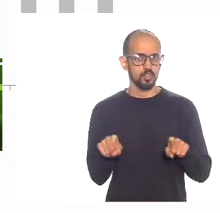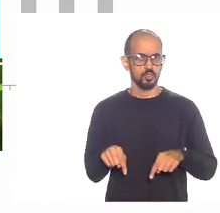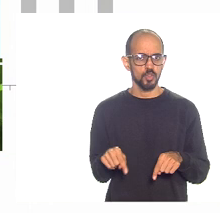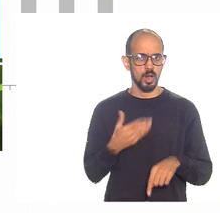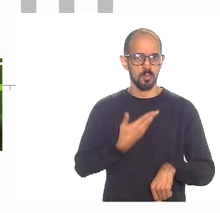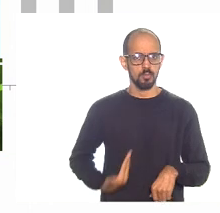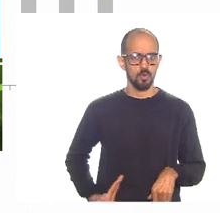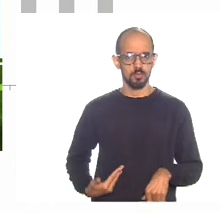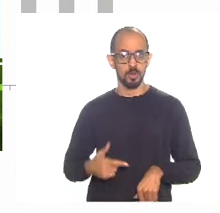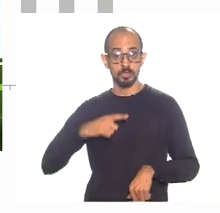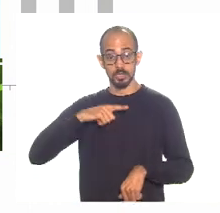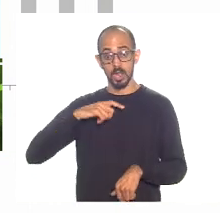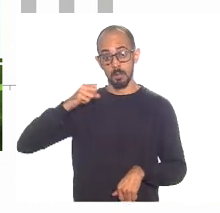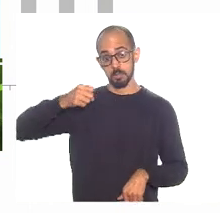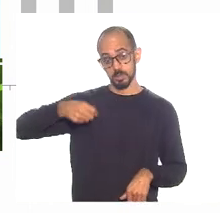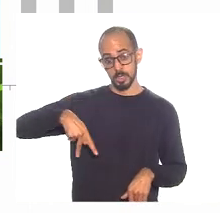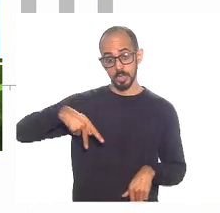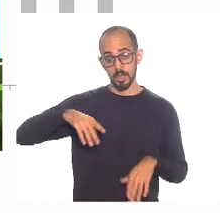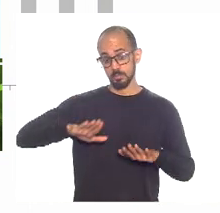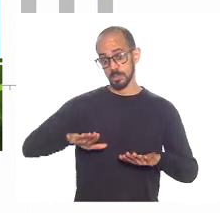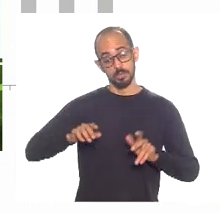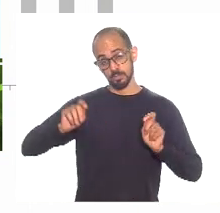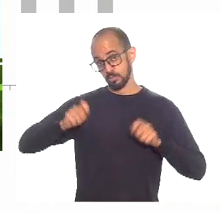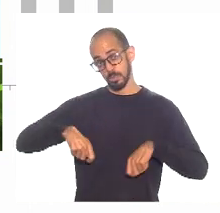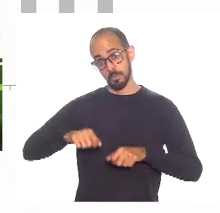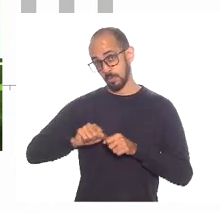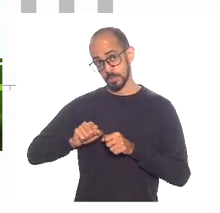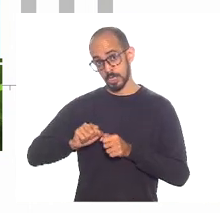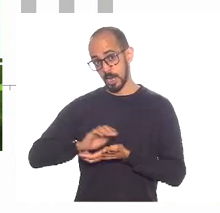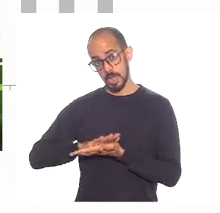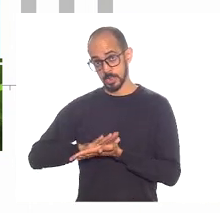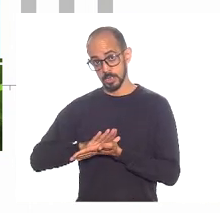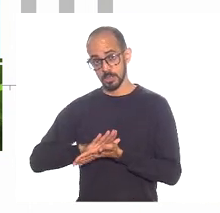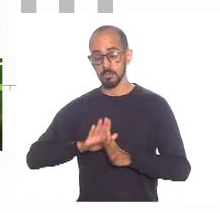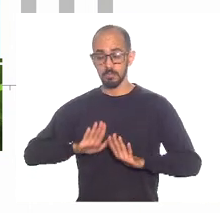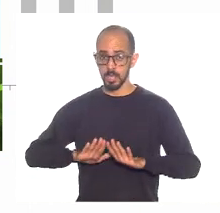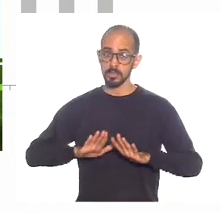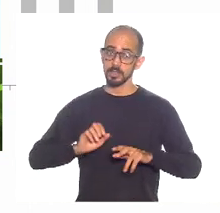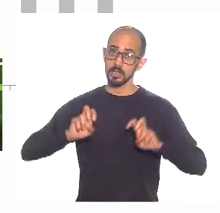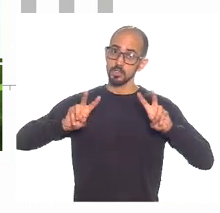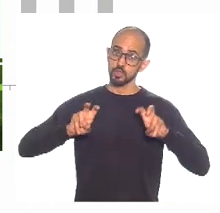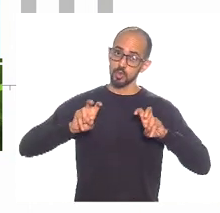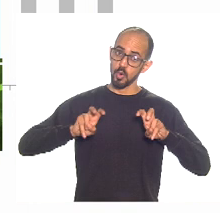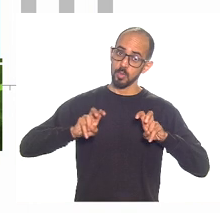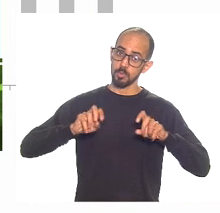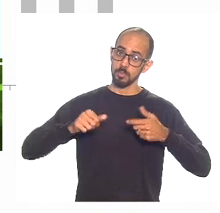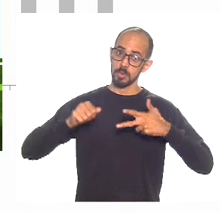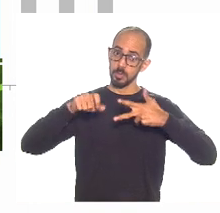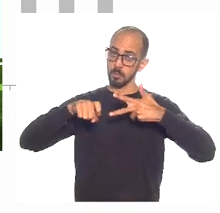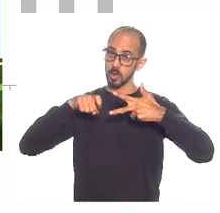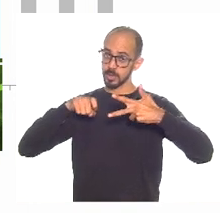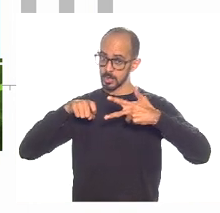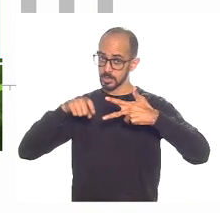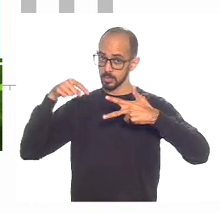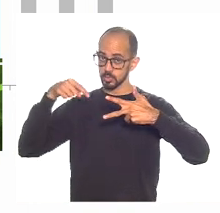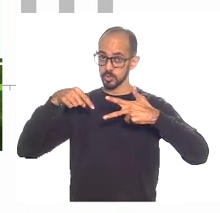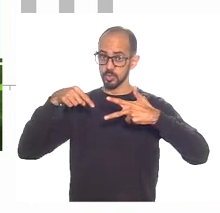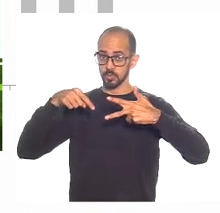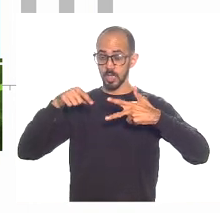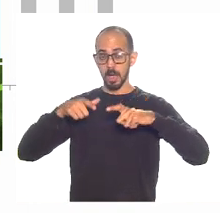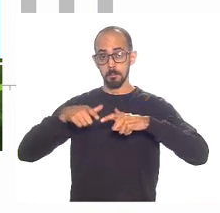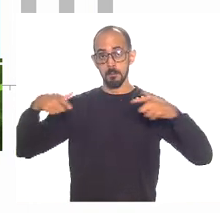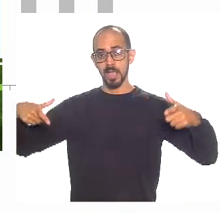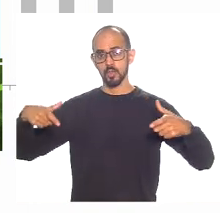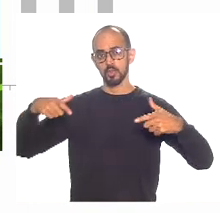A gente tem aposentado, mas aí não tem o que fazer, não isso? Mas, relação ao Poder Executivo, que é a grande maioria dos funcionários,